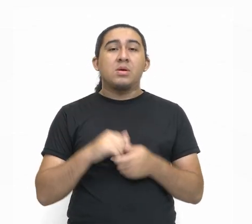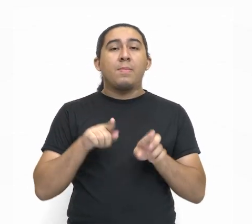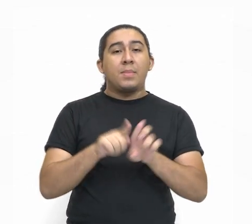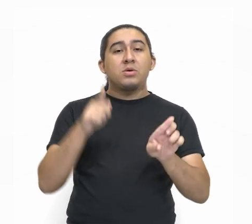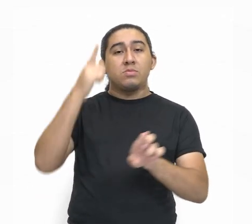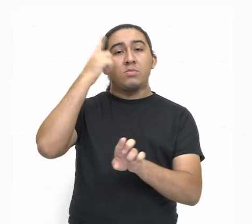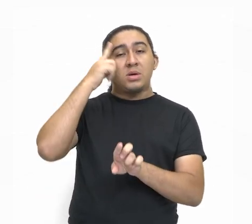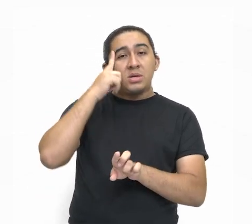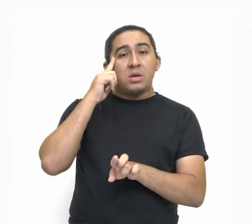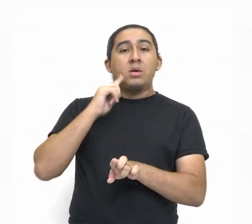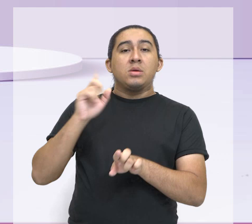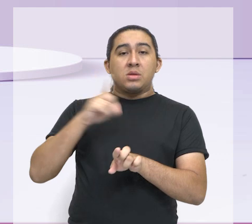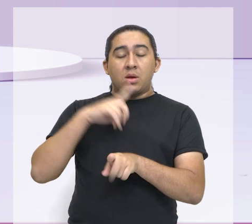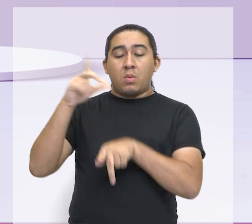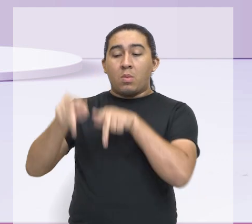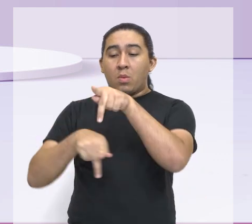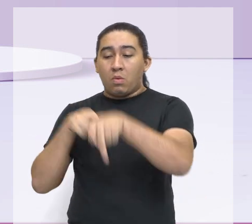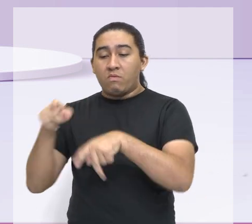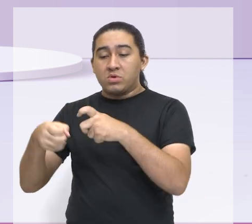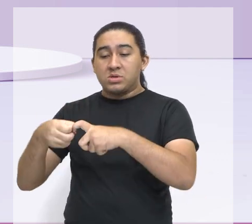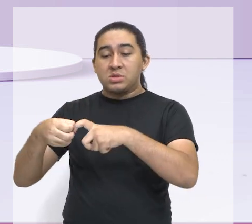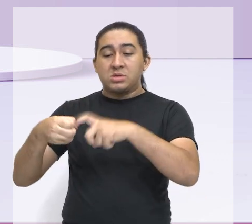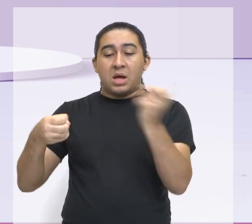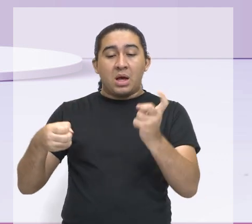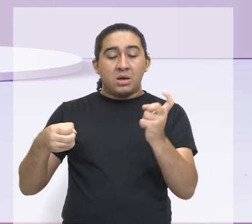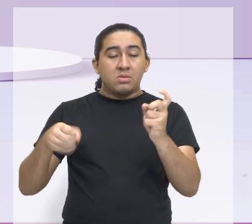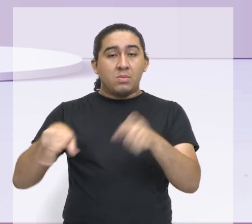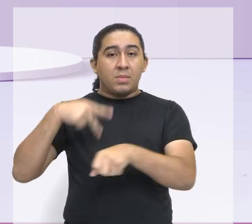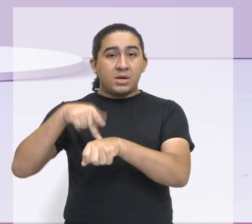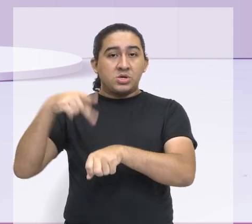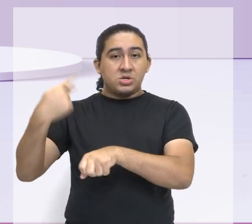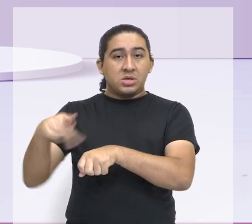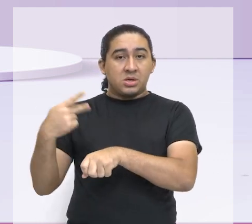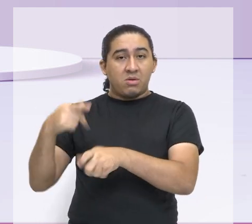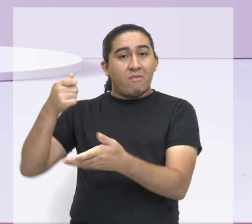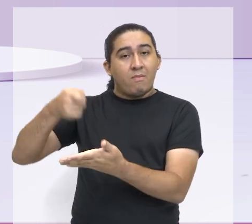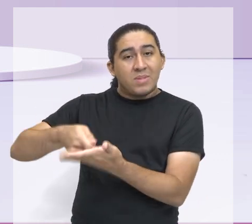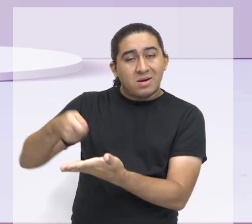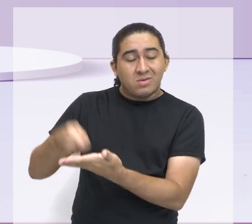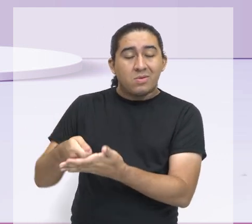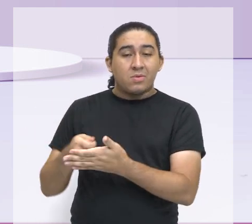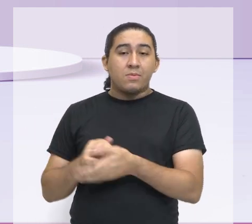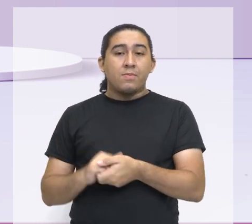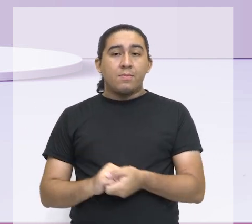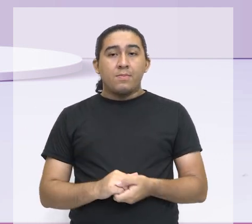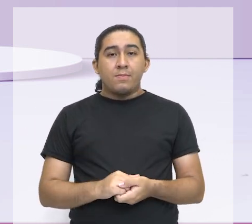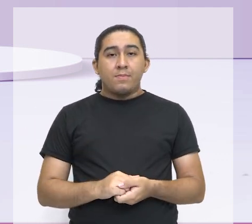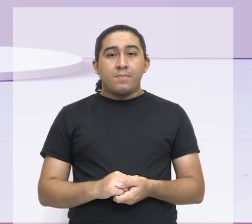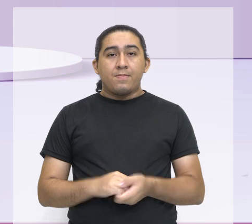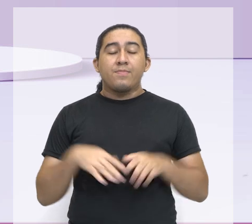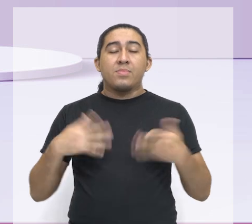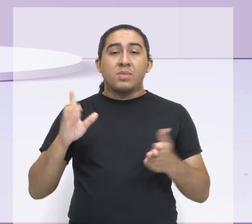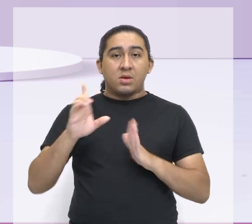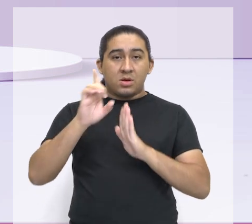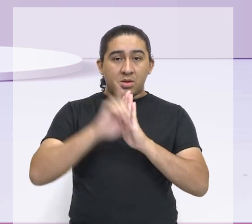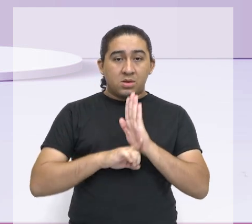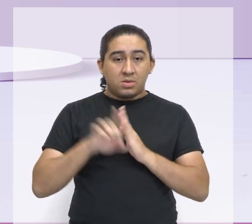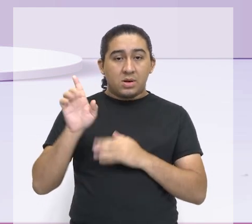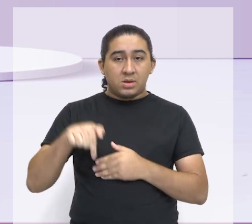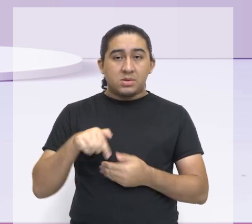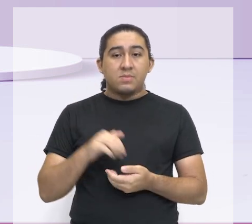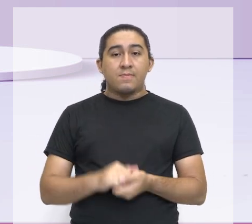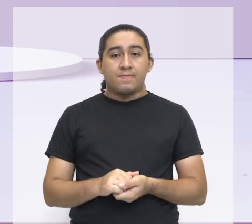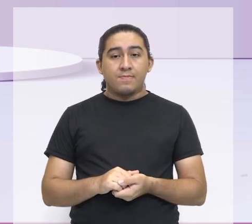saindo do seu país, forçado a sair do seu país. Então, o direito de solidariedade